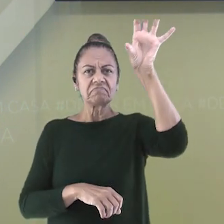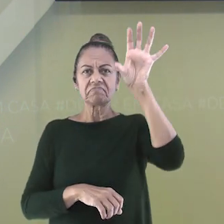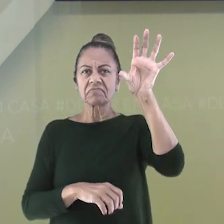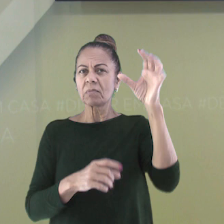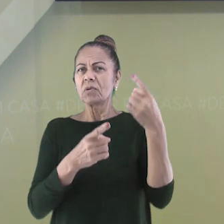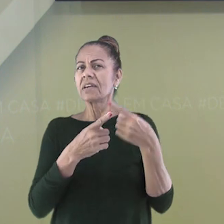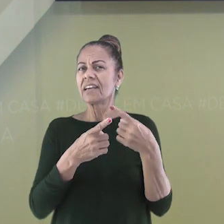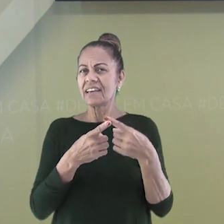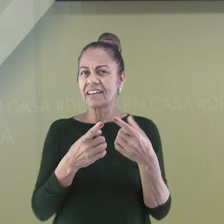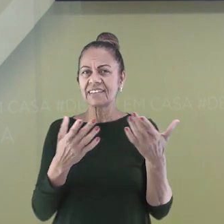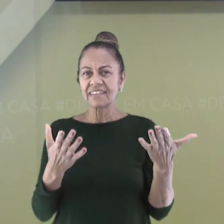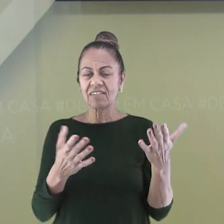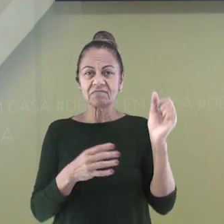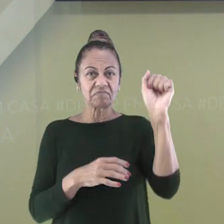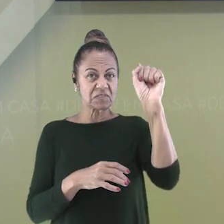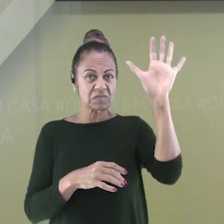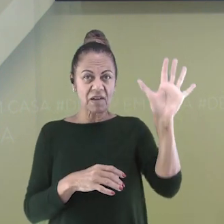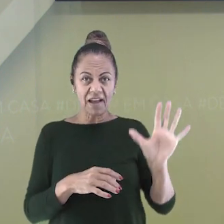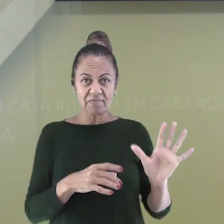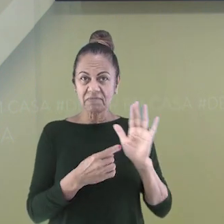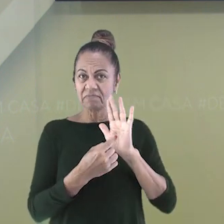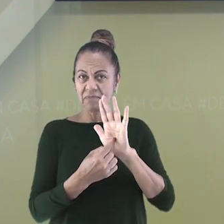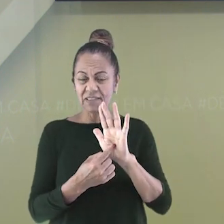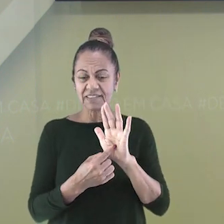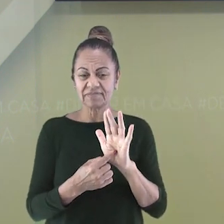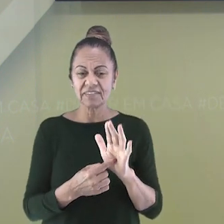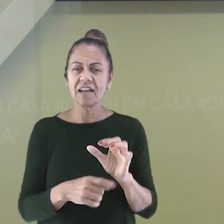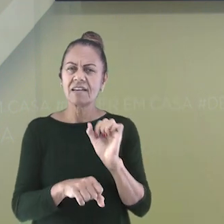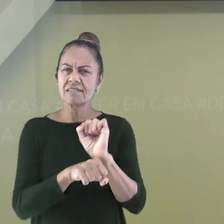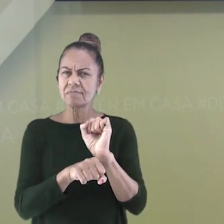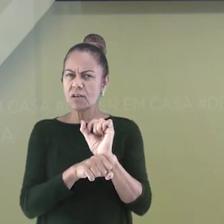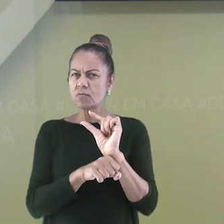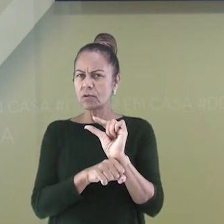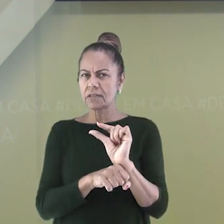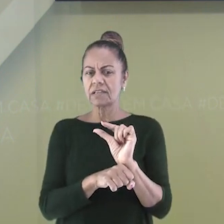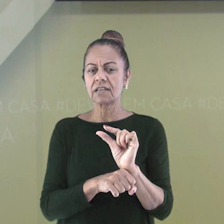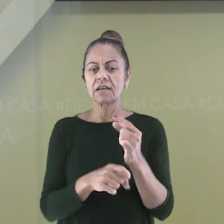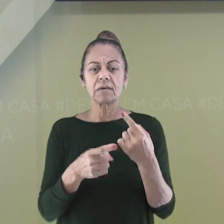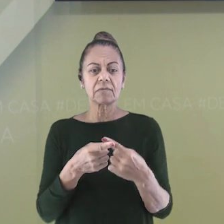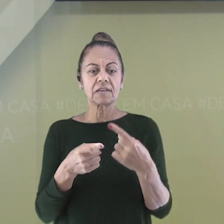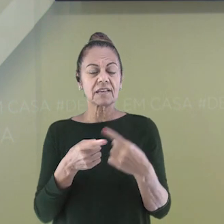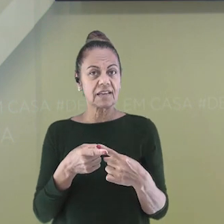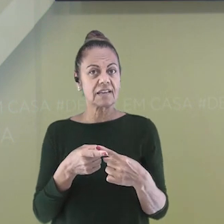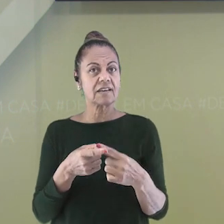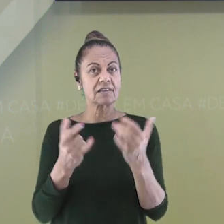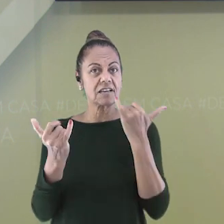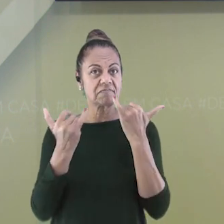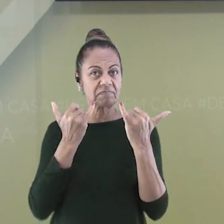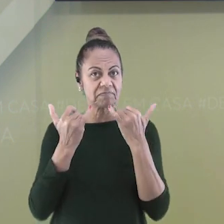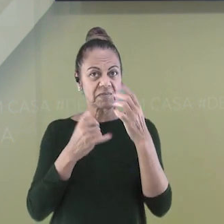dessa história que os mapas nos contam. Mas, aguarda só um pouquinho, pois agora tenho um recado para os